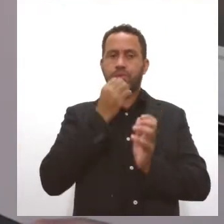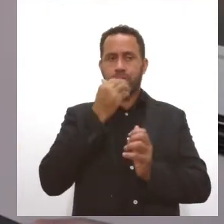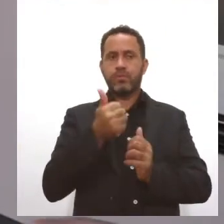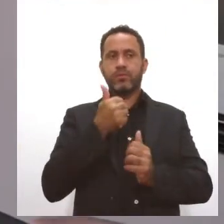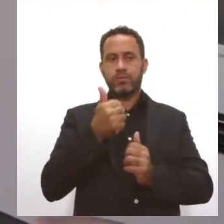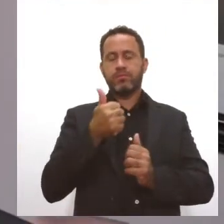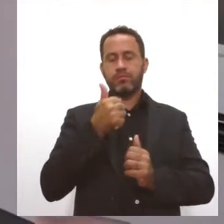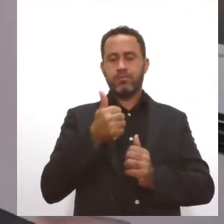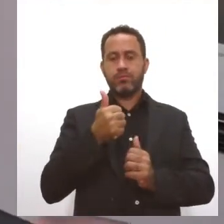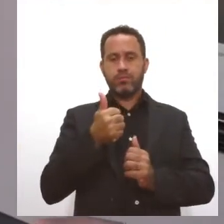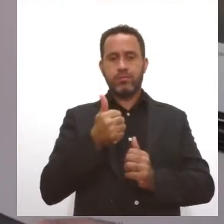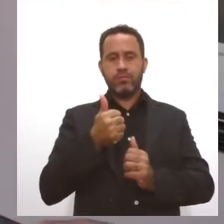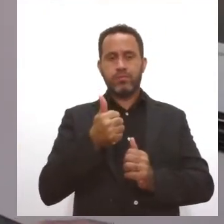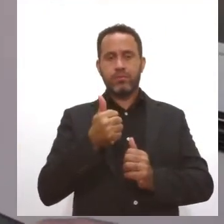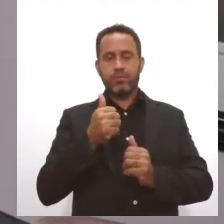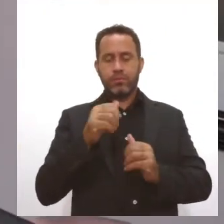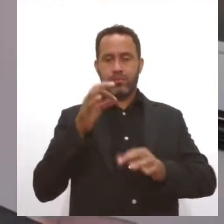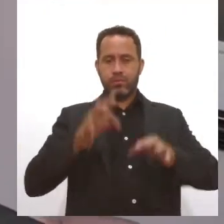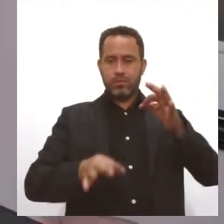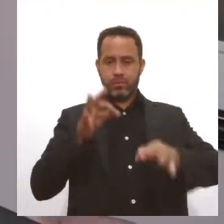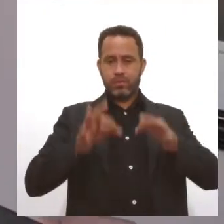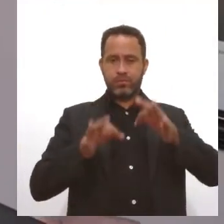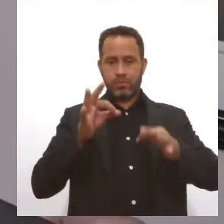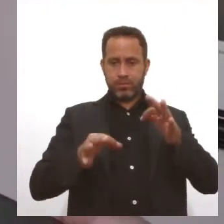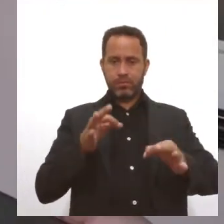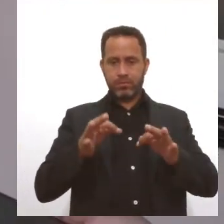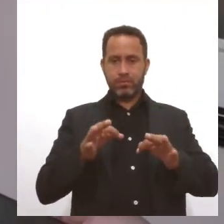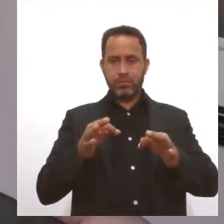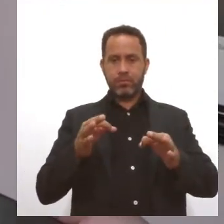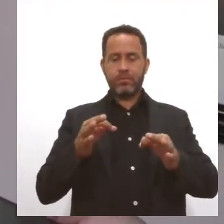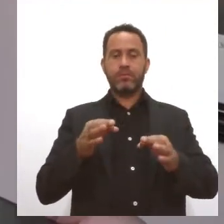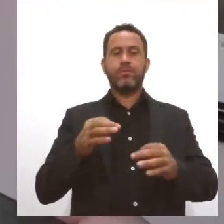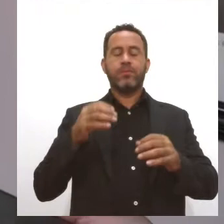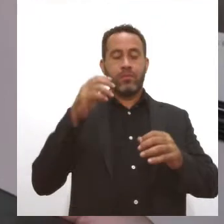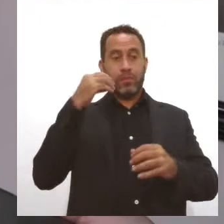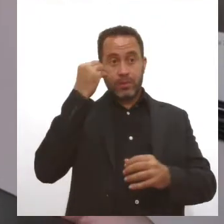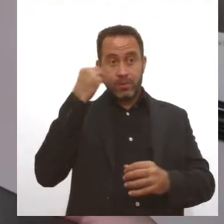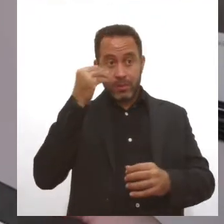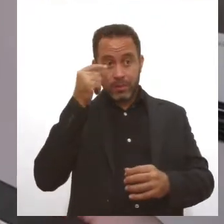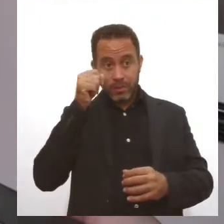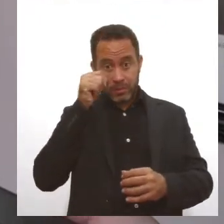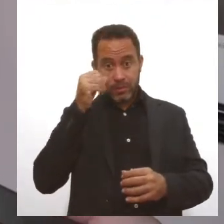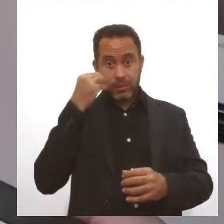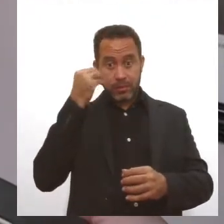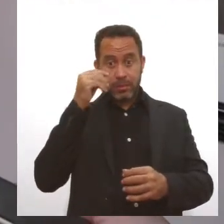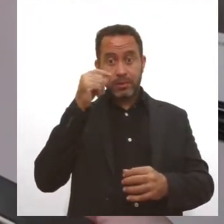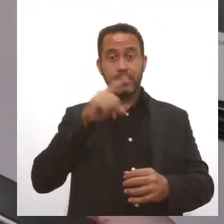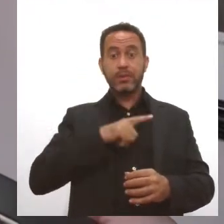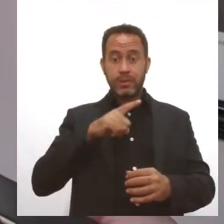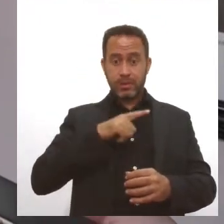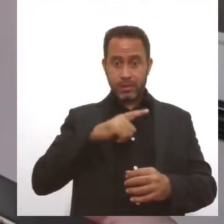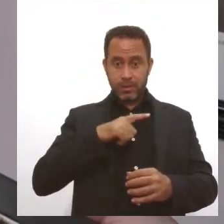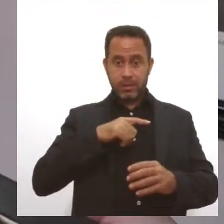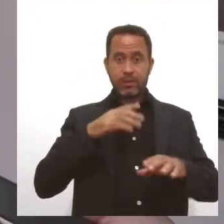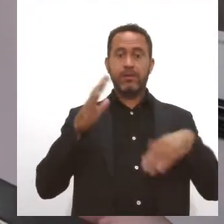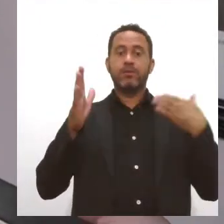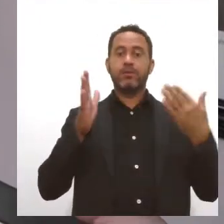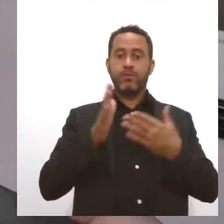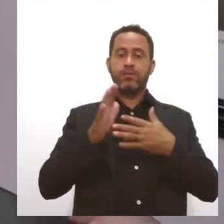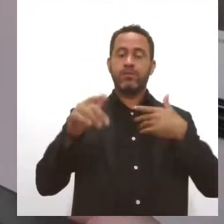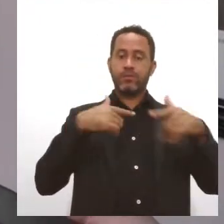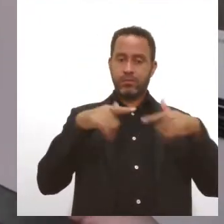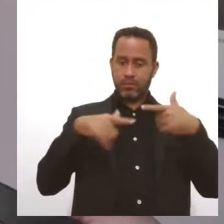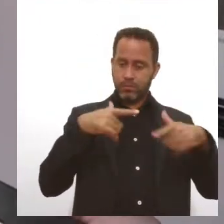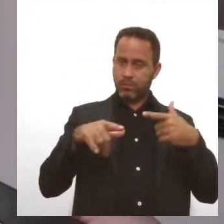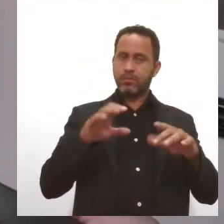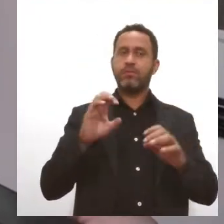dirigente, por assim dizer, do Tribunal de Justiça, com a experiência de vida que tem, com a capacidade de harmonizar, compreender e bem executar, terá, sem